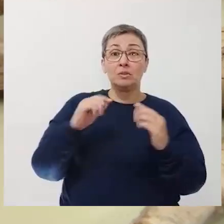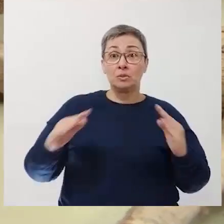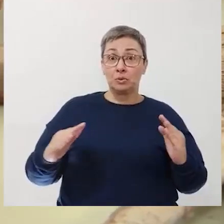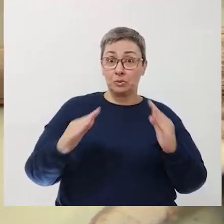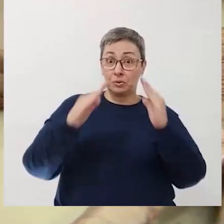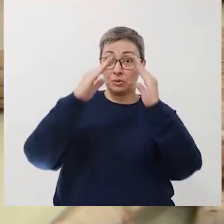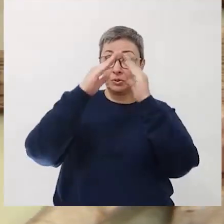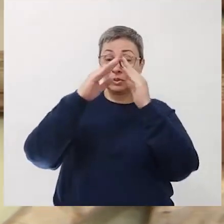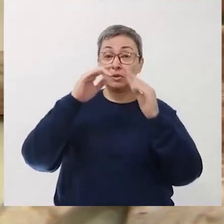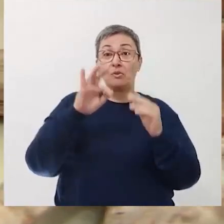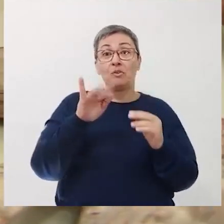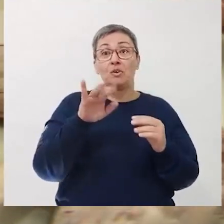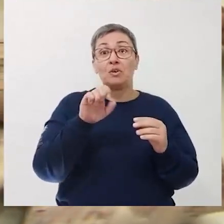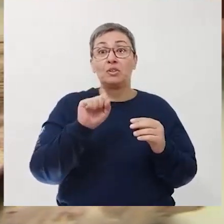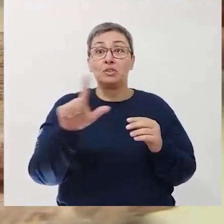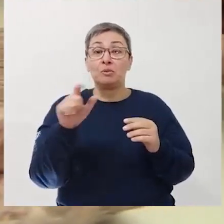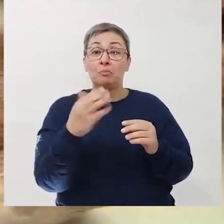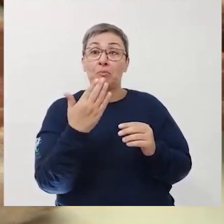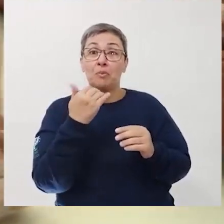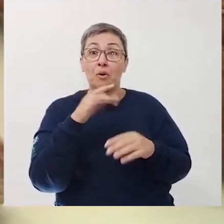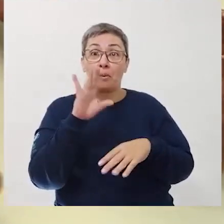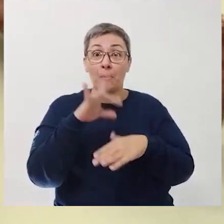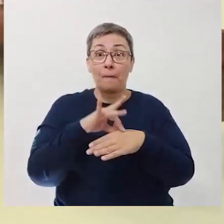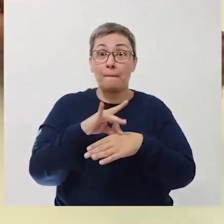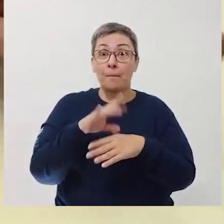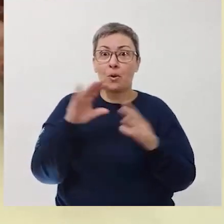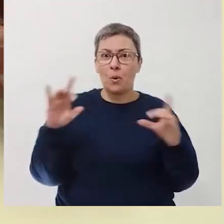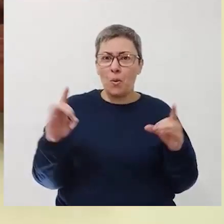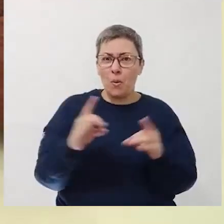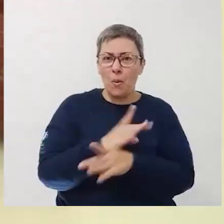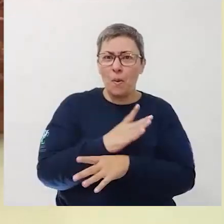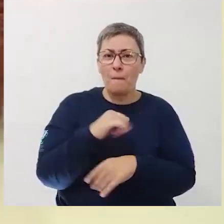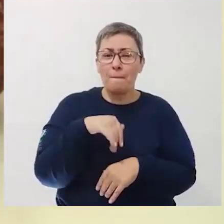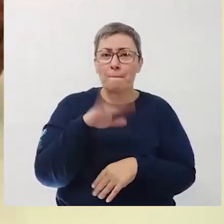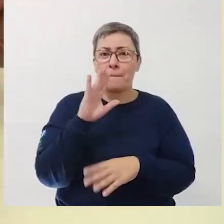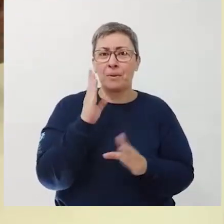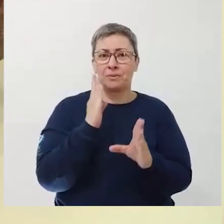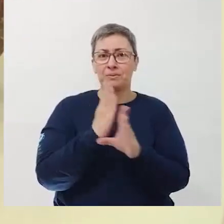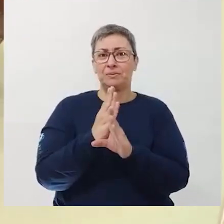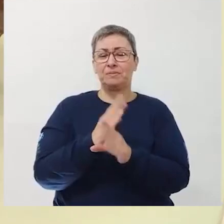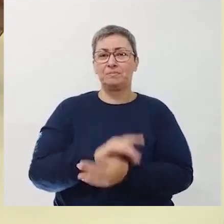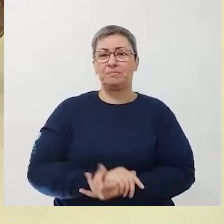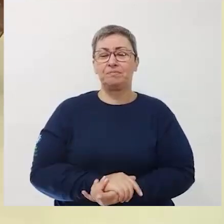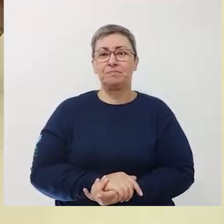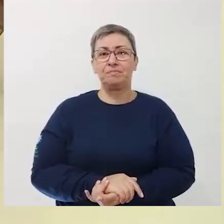e também o fóssil de dinossauro carnívoro mais completo já encontrado.